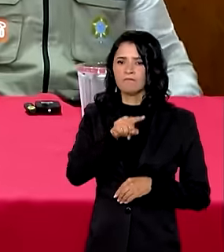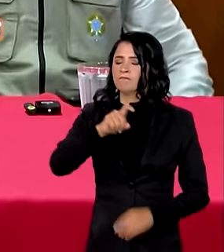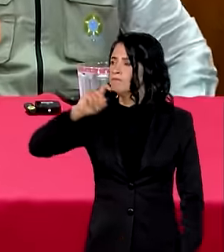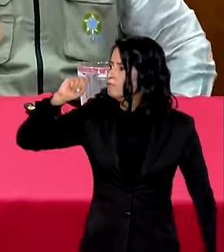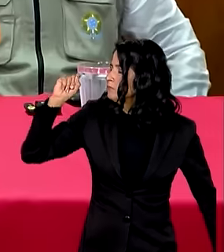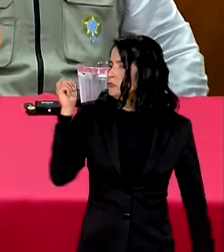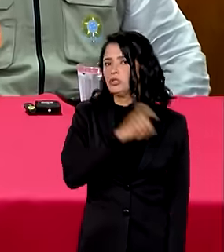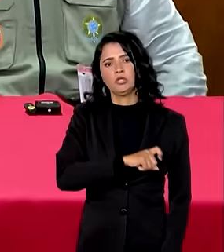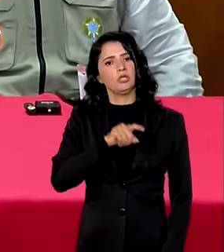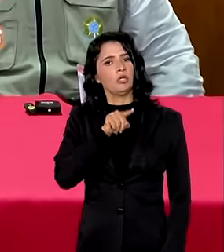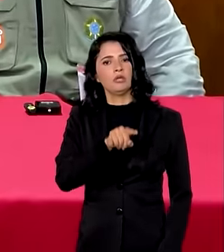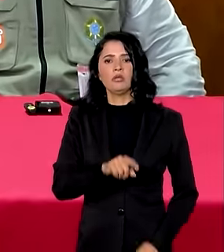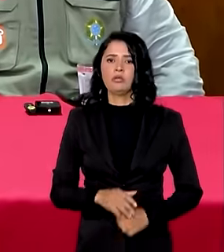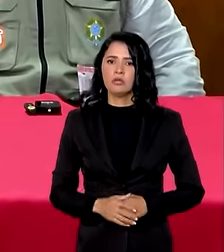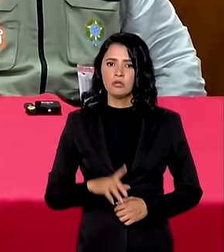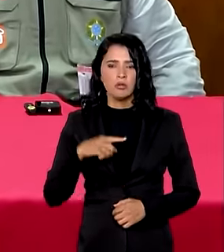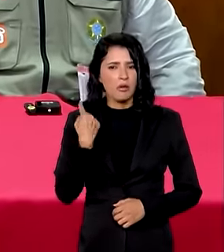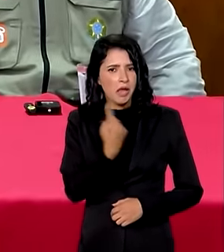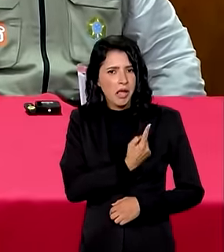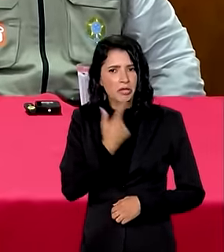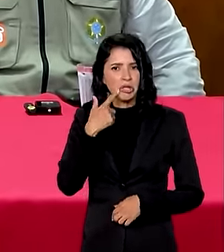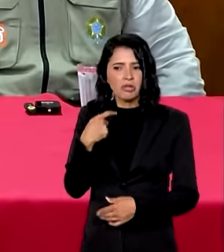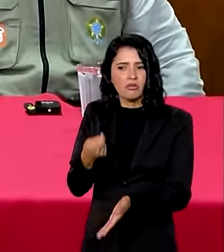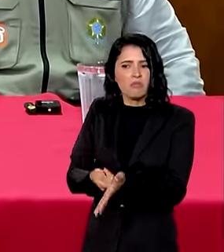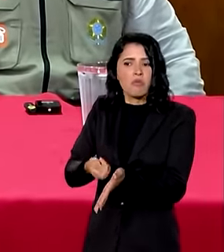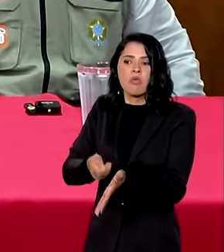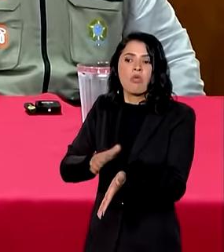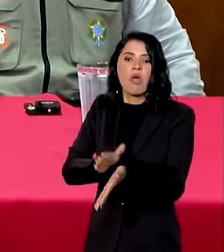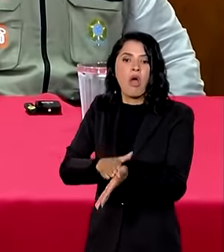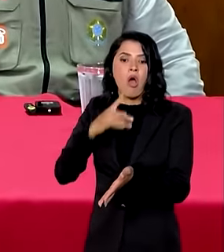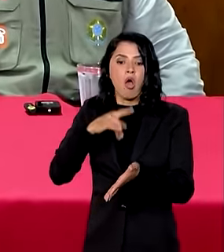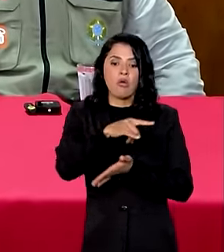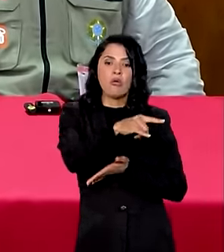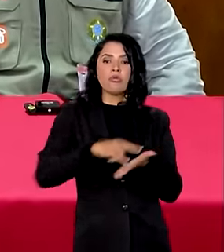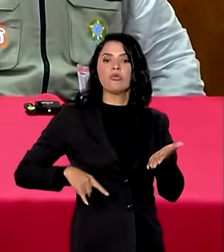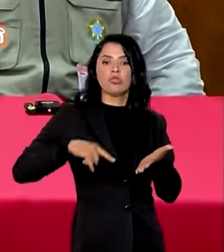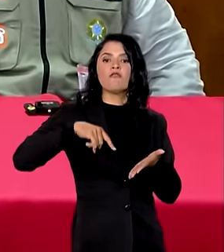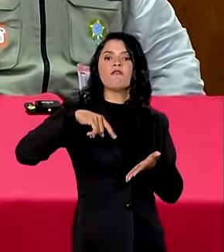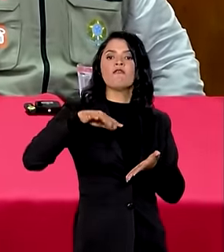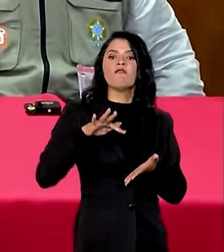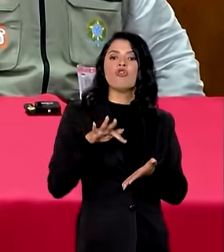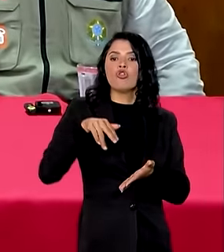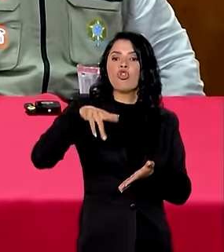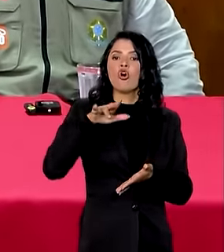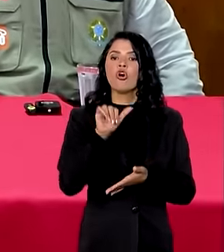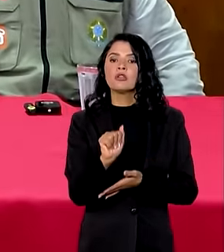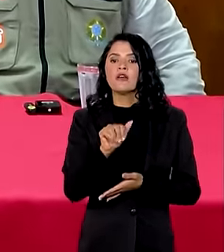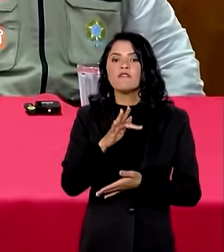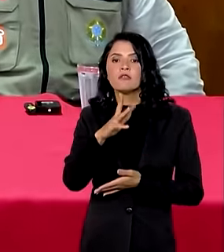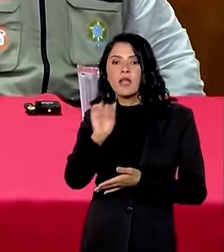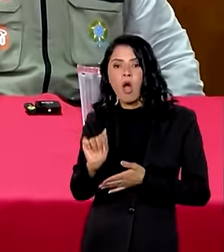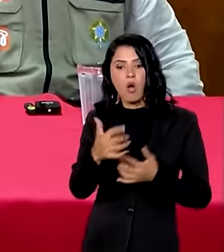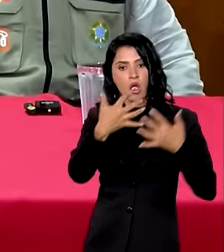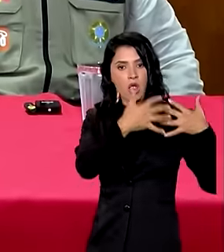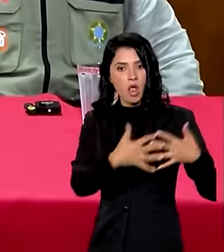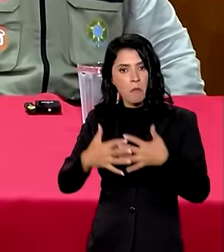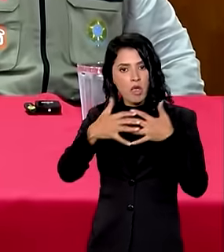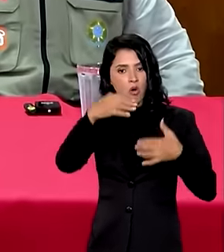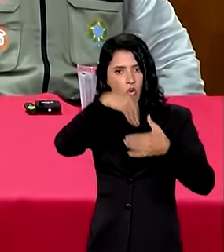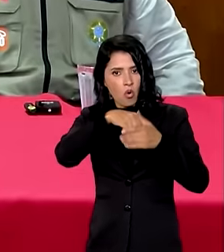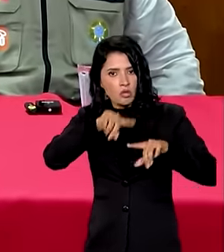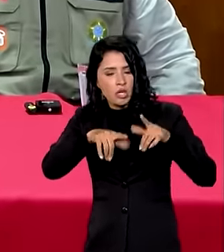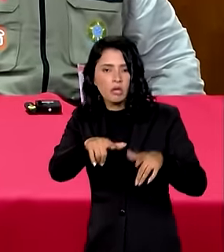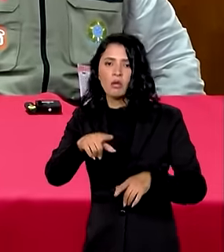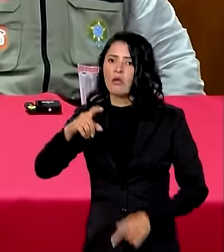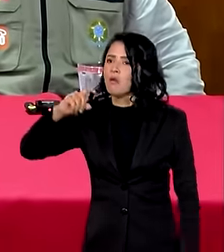mentira. Que nós estaríamos exigindo nota fiscal de caminhões que estão transitando com donativos é mentira.